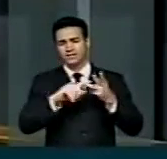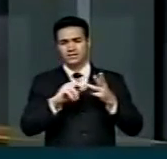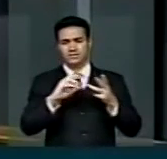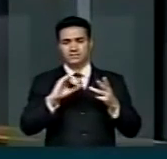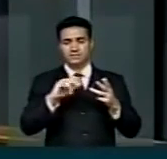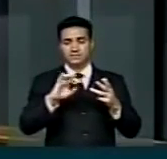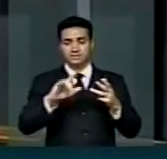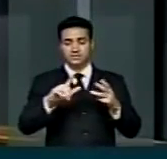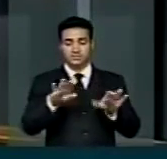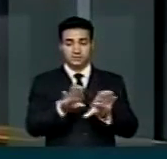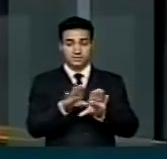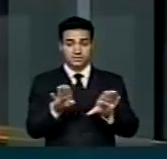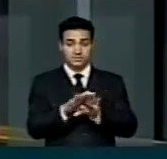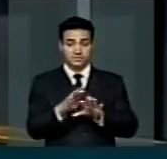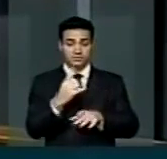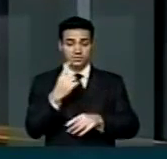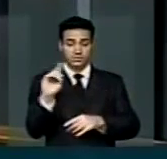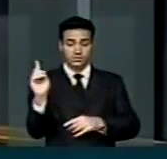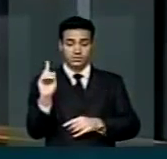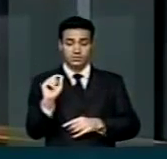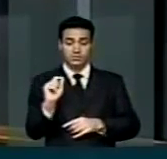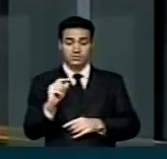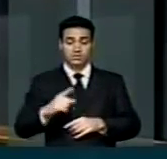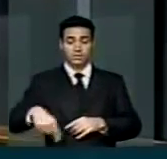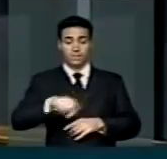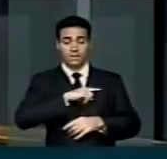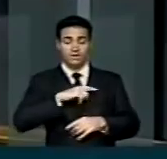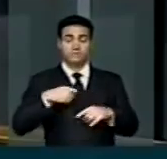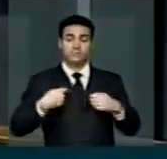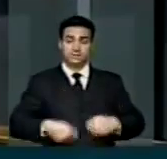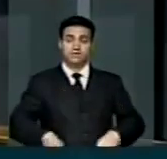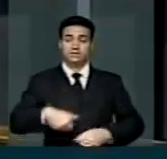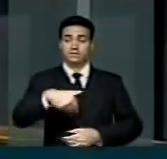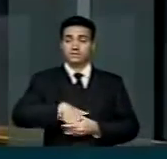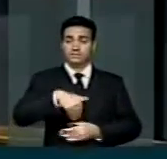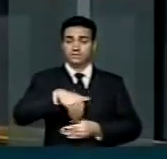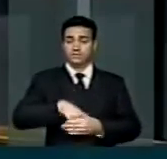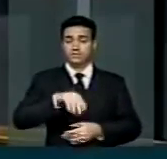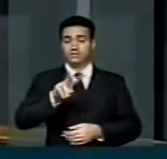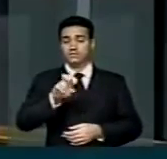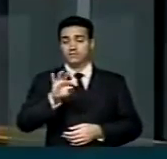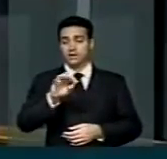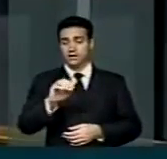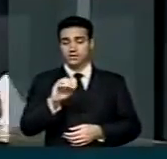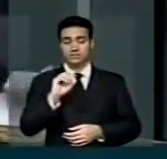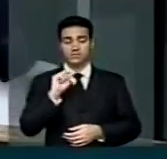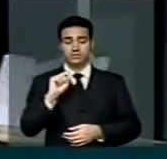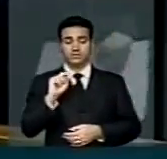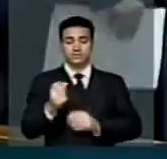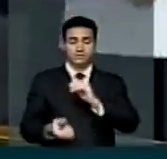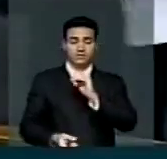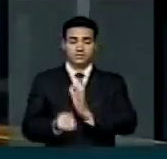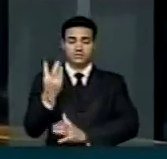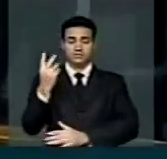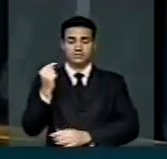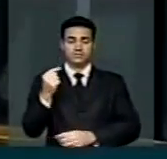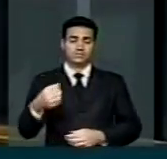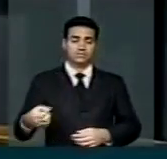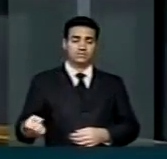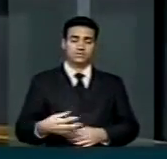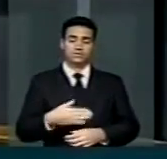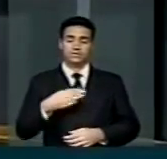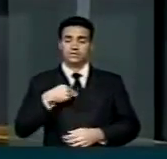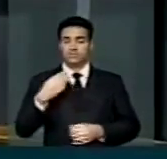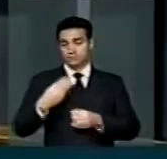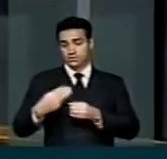civis também. E por último, a gente tem que votar o veto da criação de novos